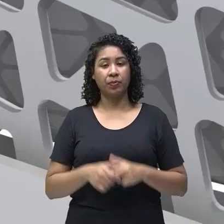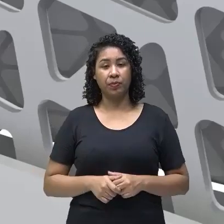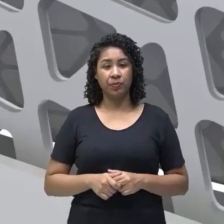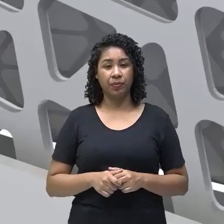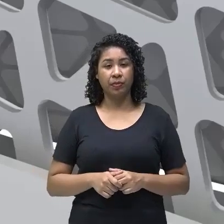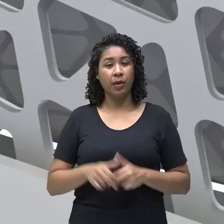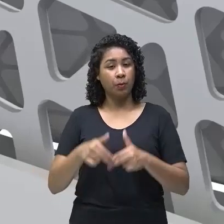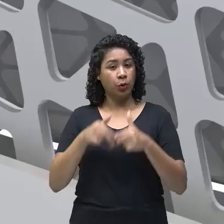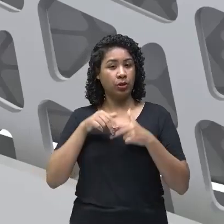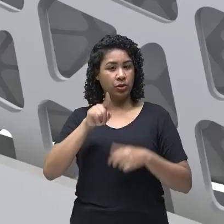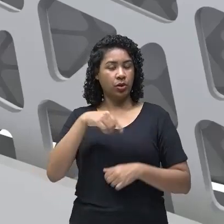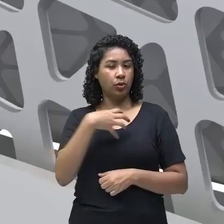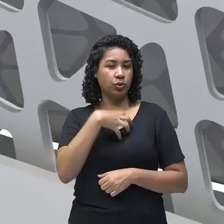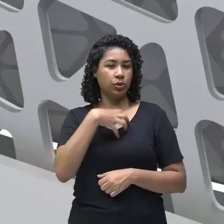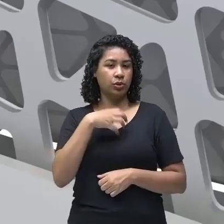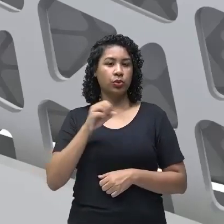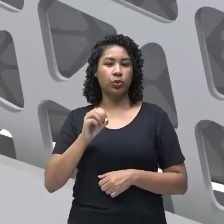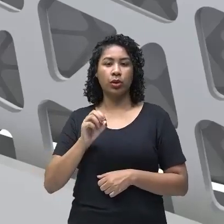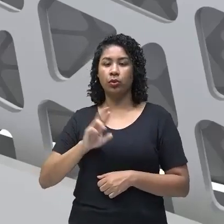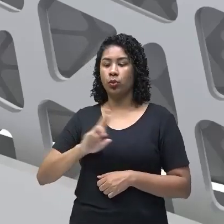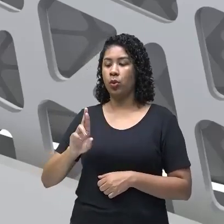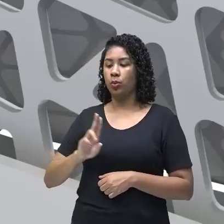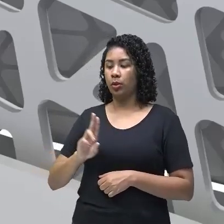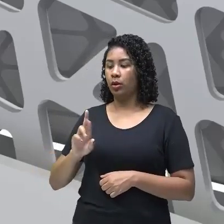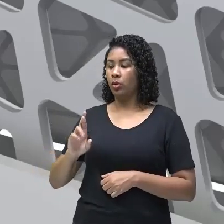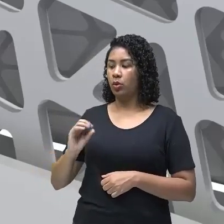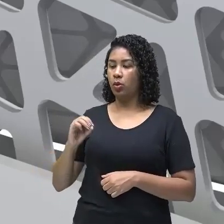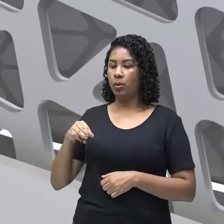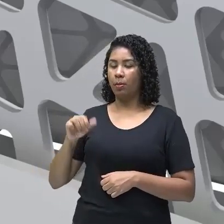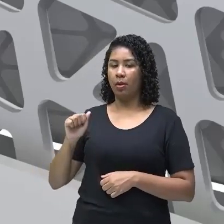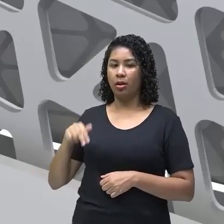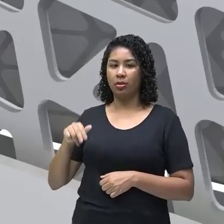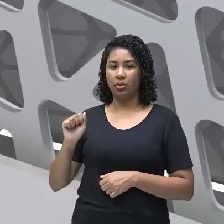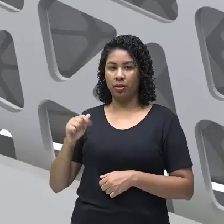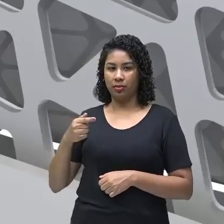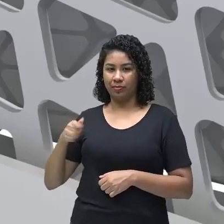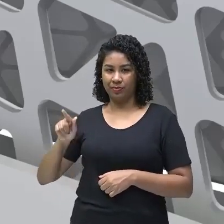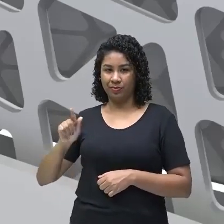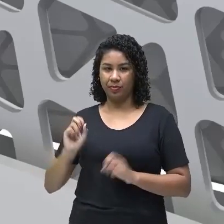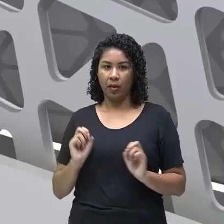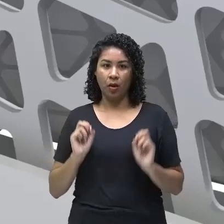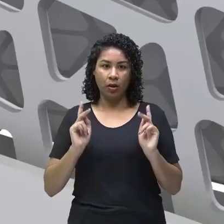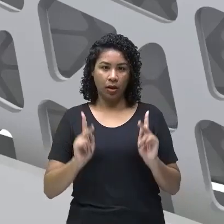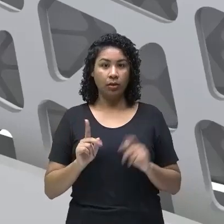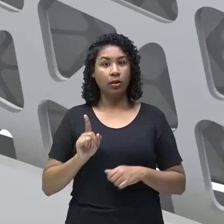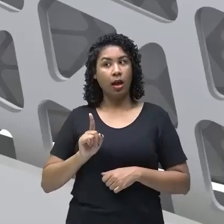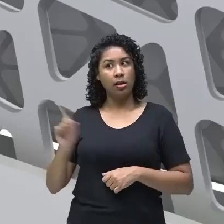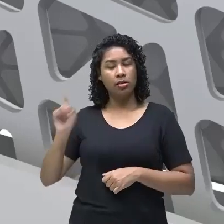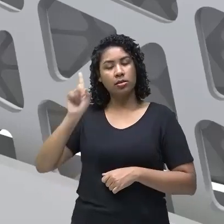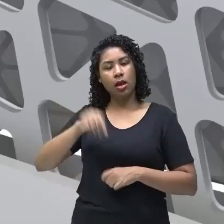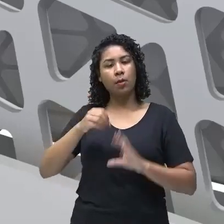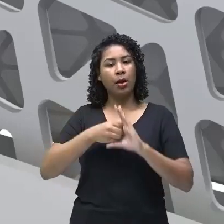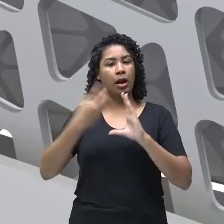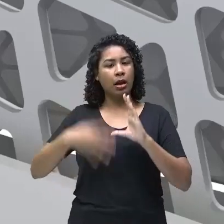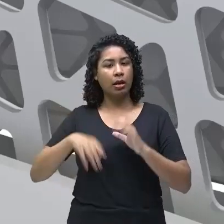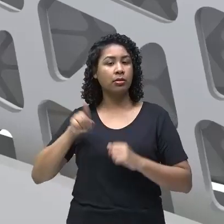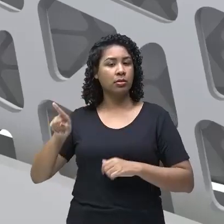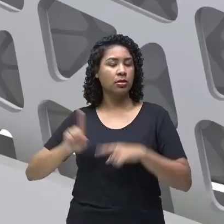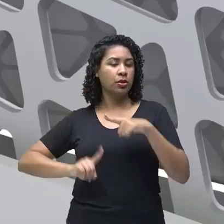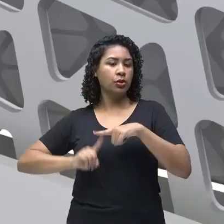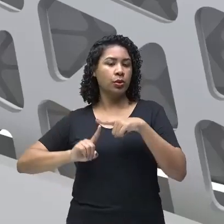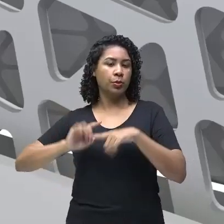Sintoma de romanã. É esse o nome. Então, essa é uma característica dessa doença,